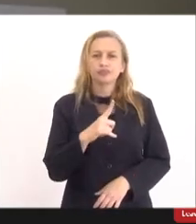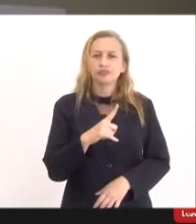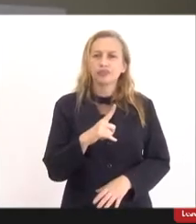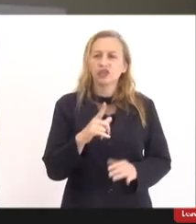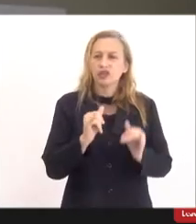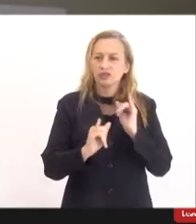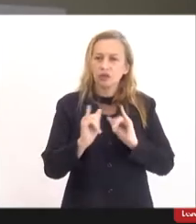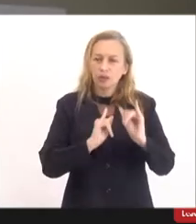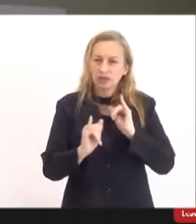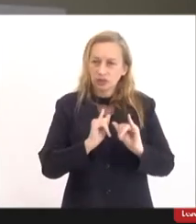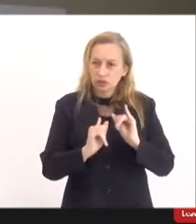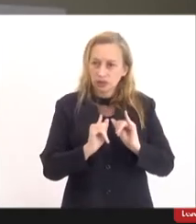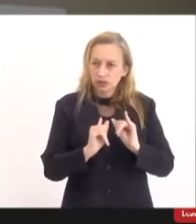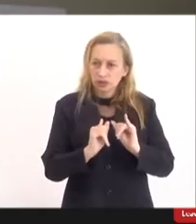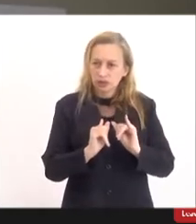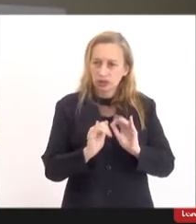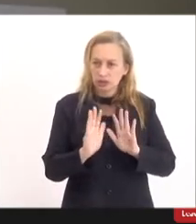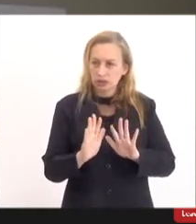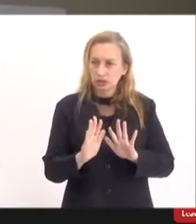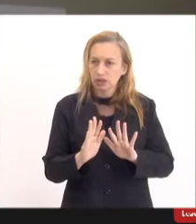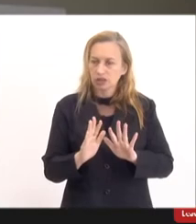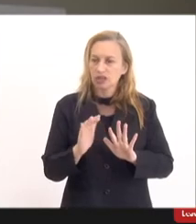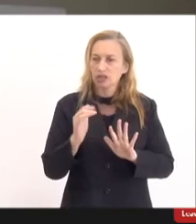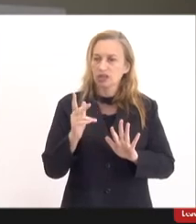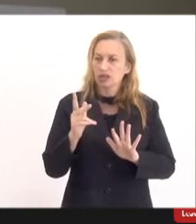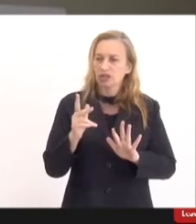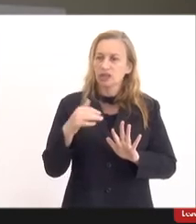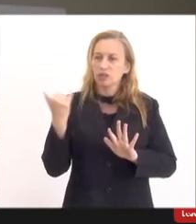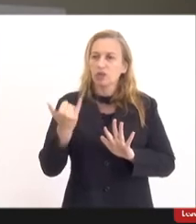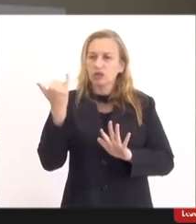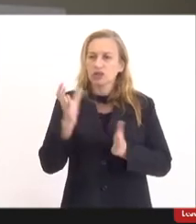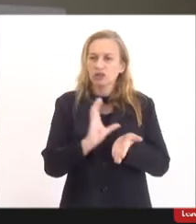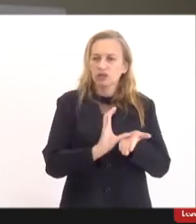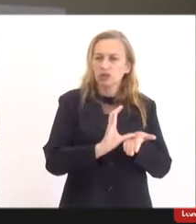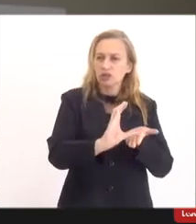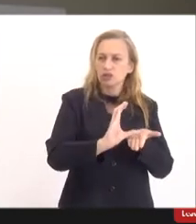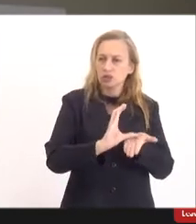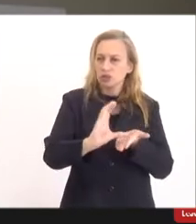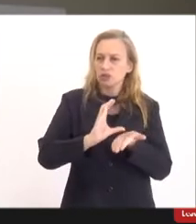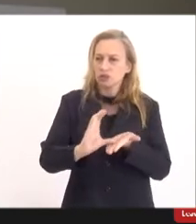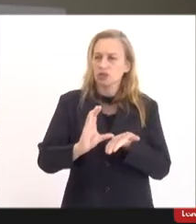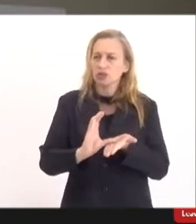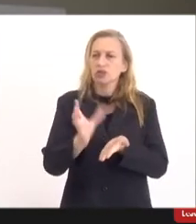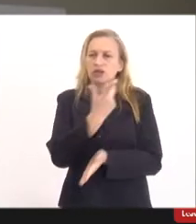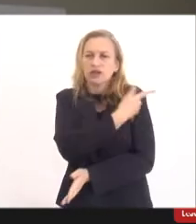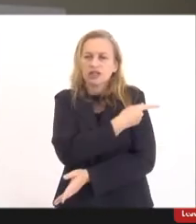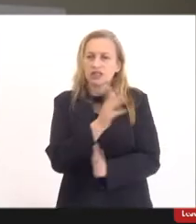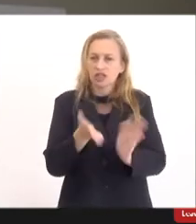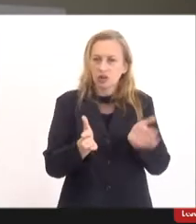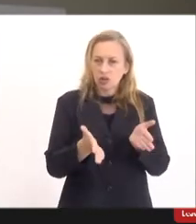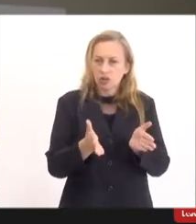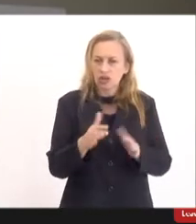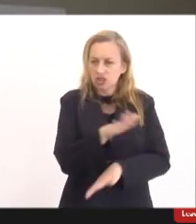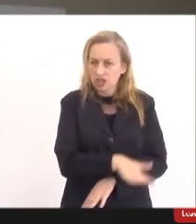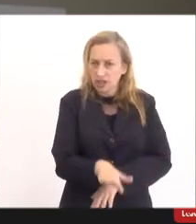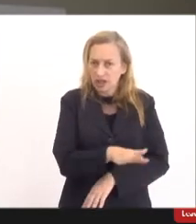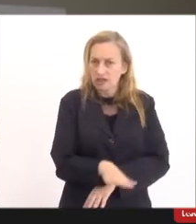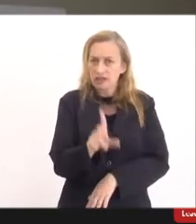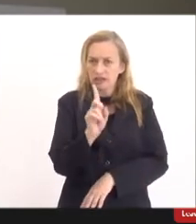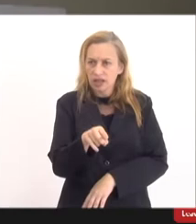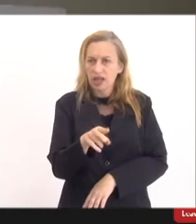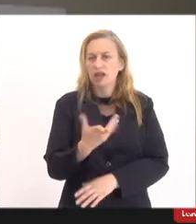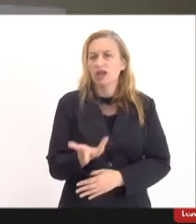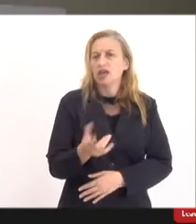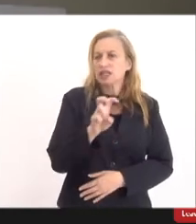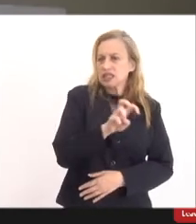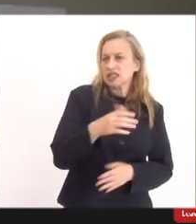relevante que é a questão do fornecimento das vacinas atualmente, das vacinas infantis para a faixa